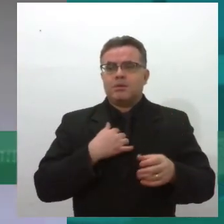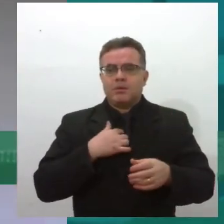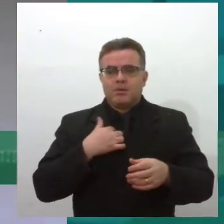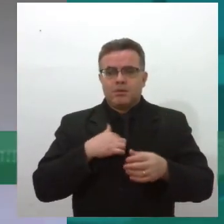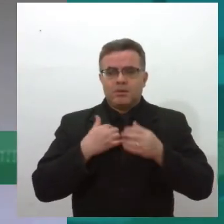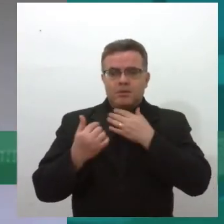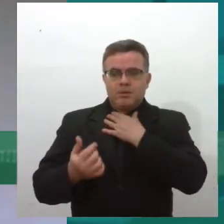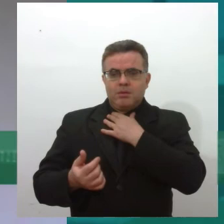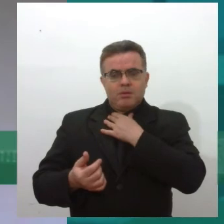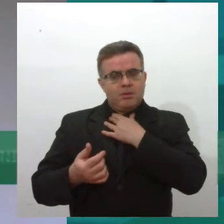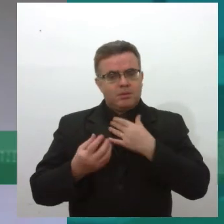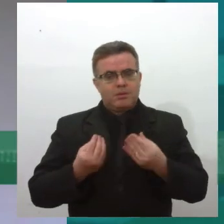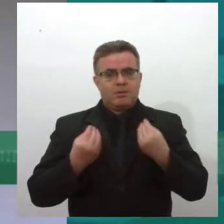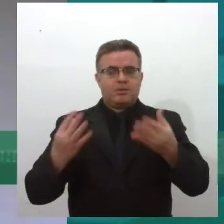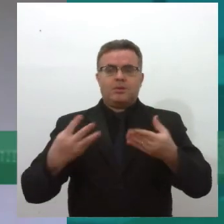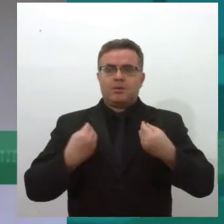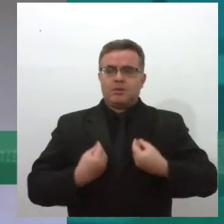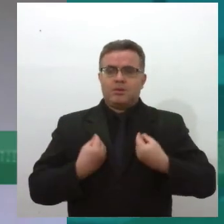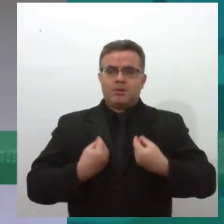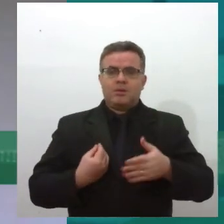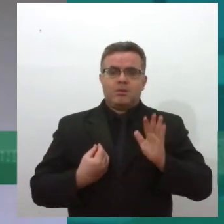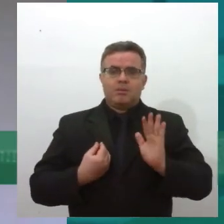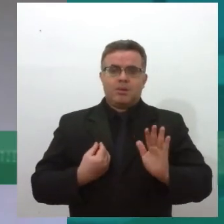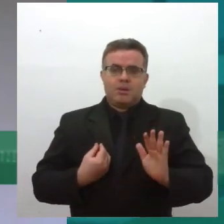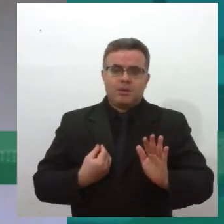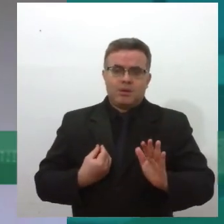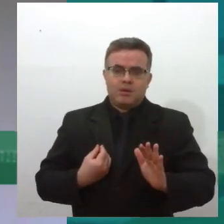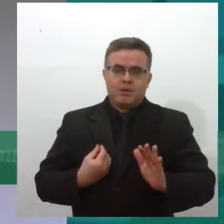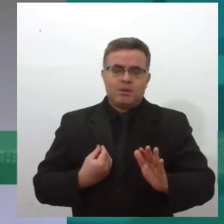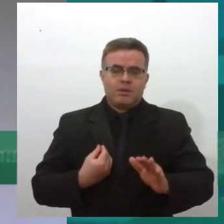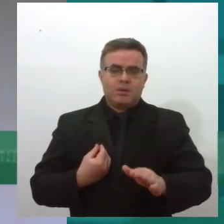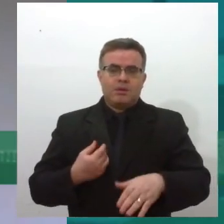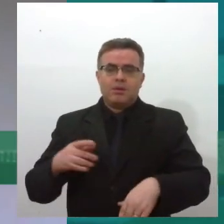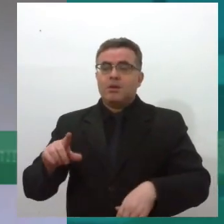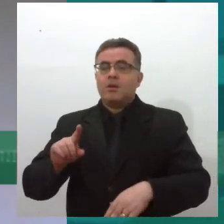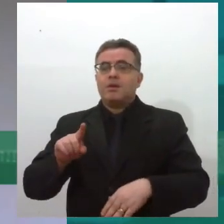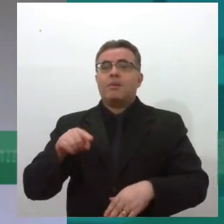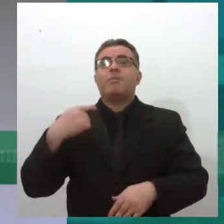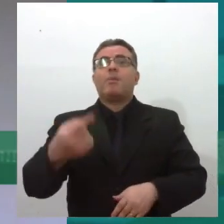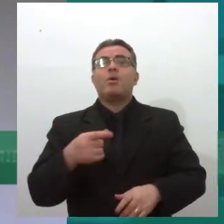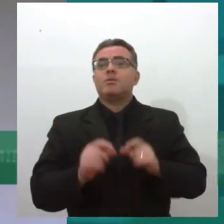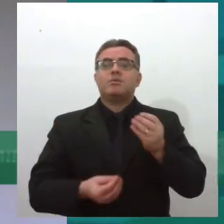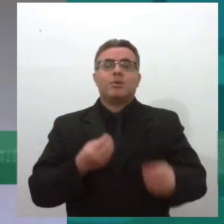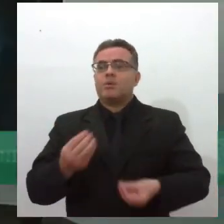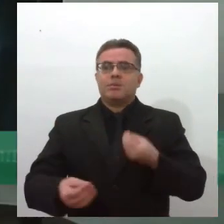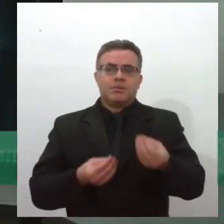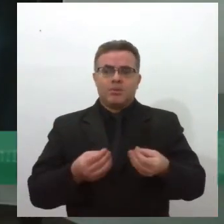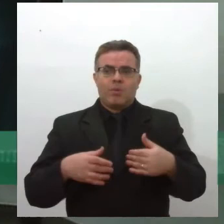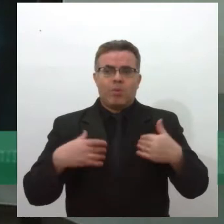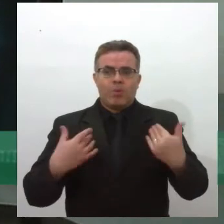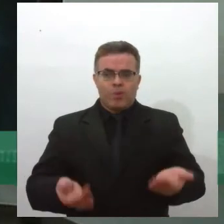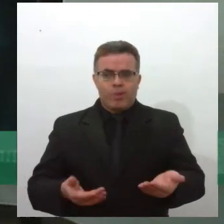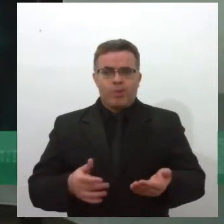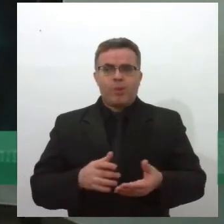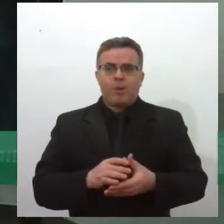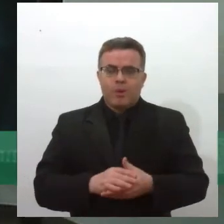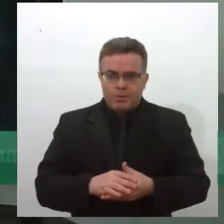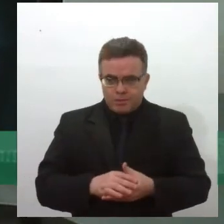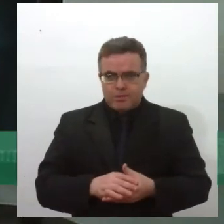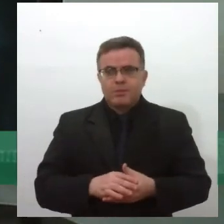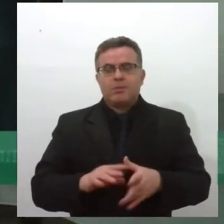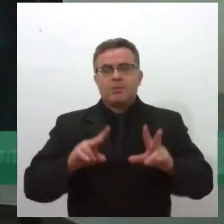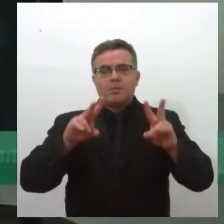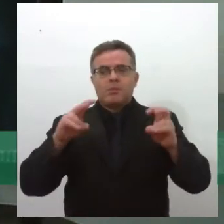dar qualidade de vida para as pessoas, e aí... fica depois, né? E depois, isso, exatamente, então, são dois temas